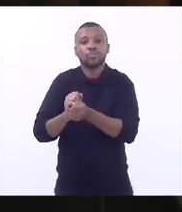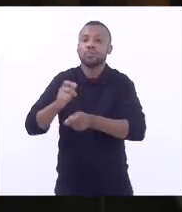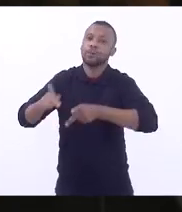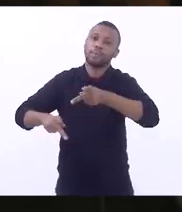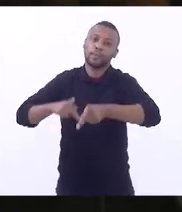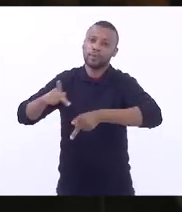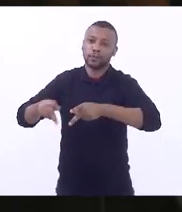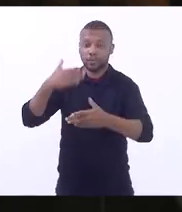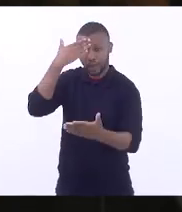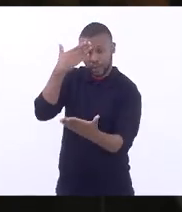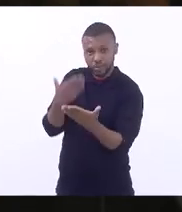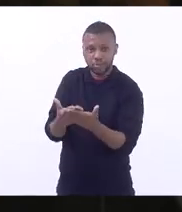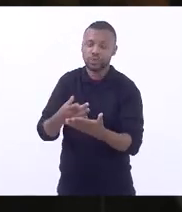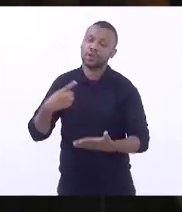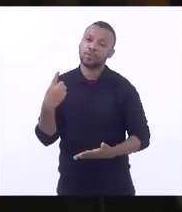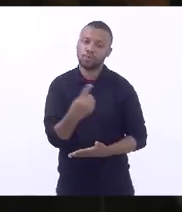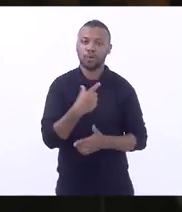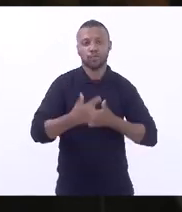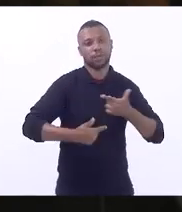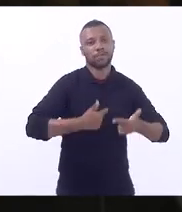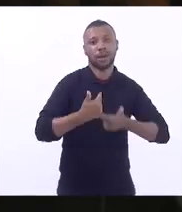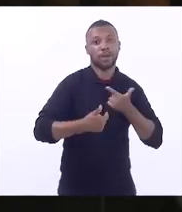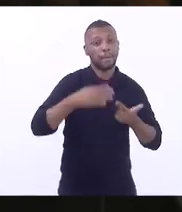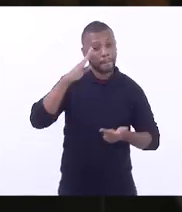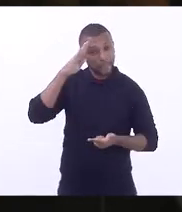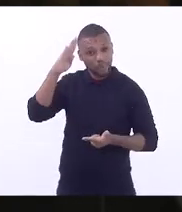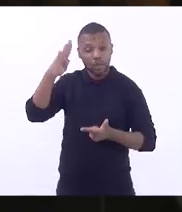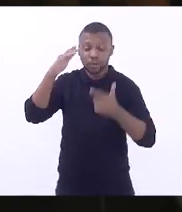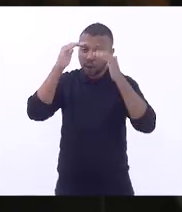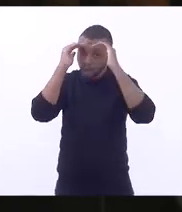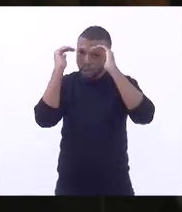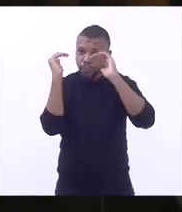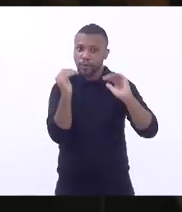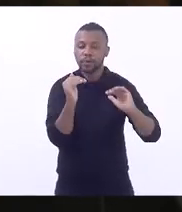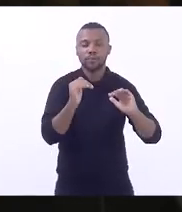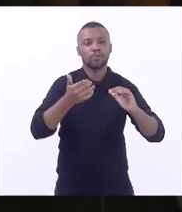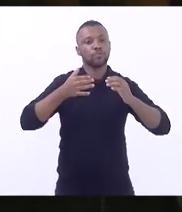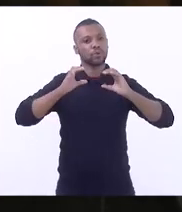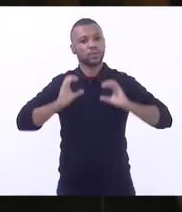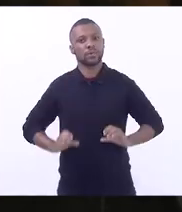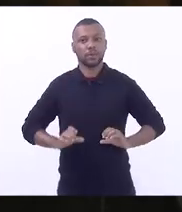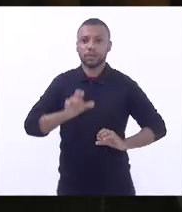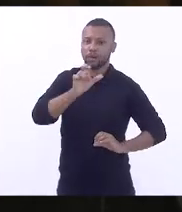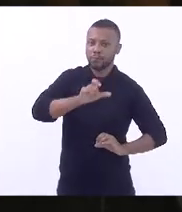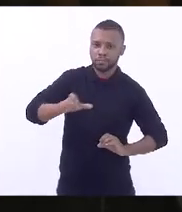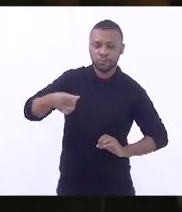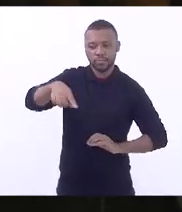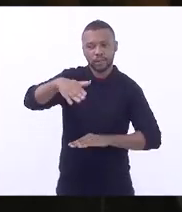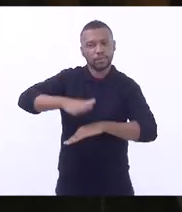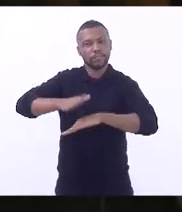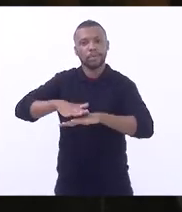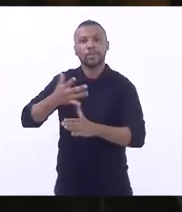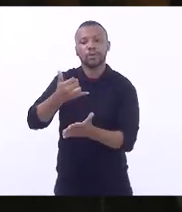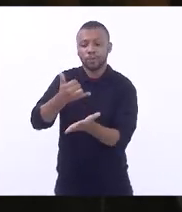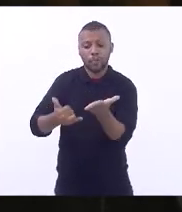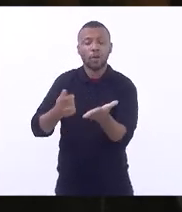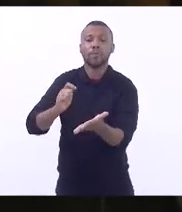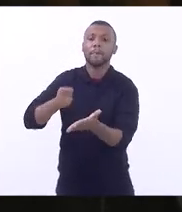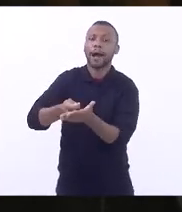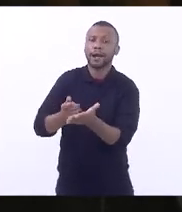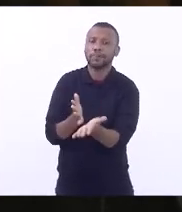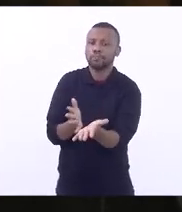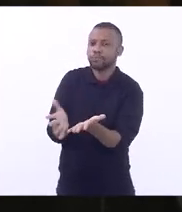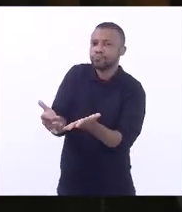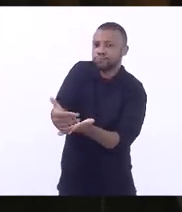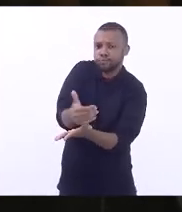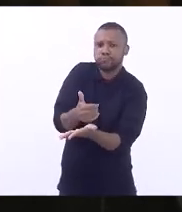trabalho, com o povo. E, principalmente, respeito com você, cidadão, que paga seus impostos. Por isso, tenho que